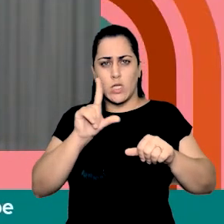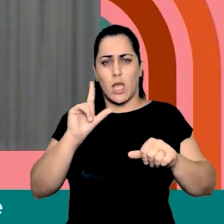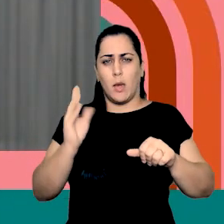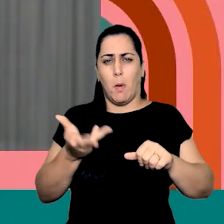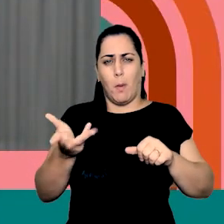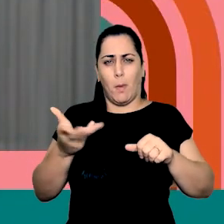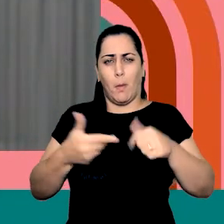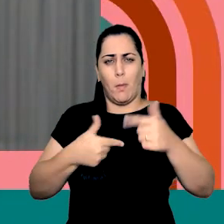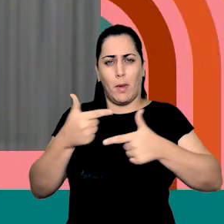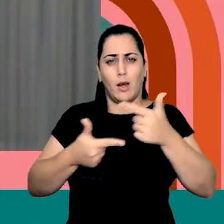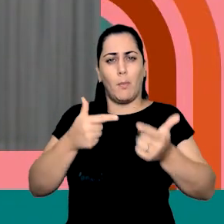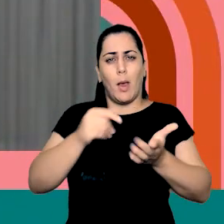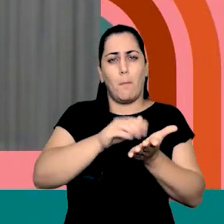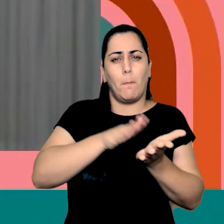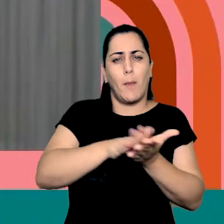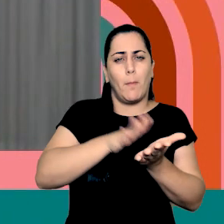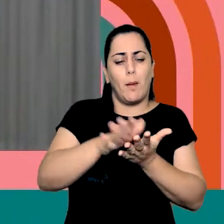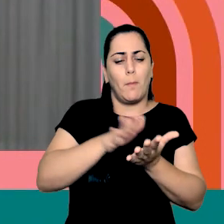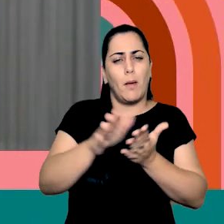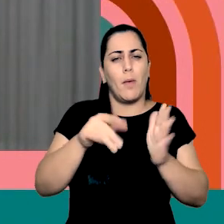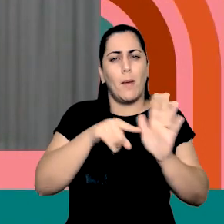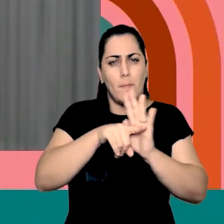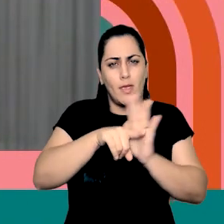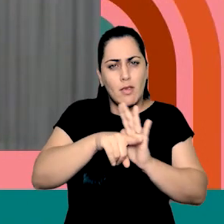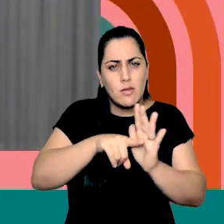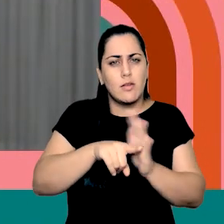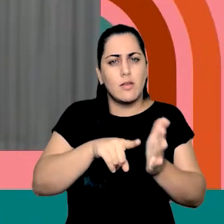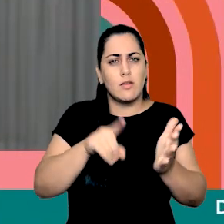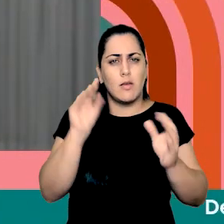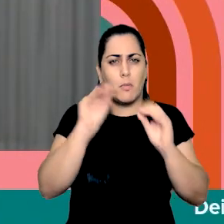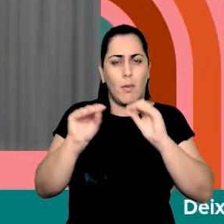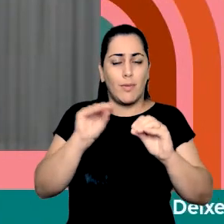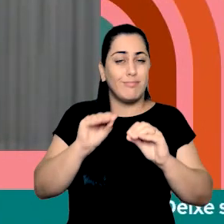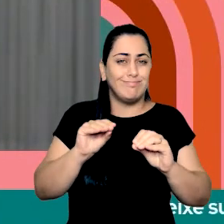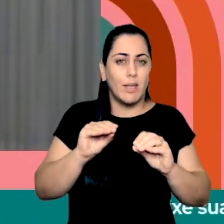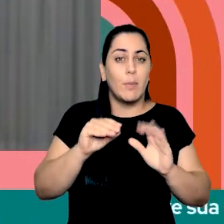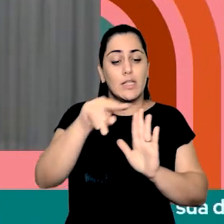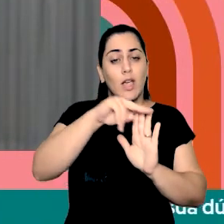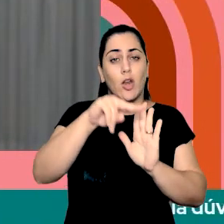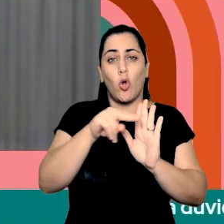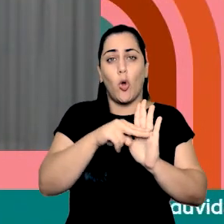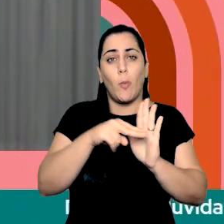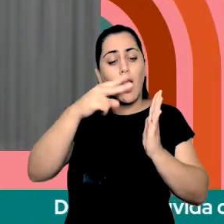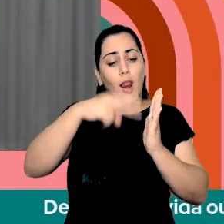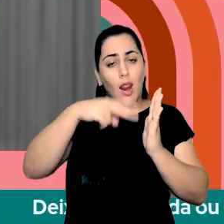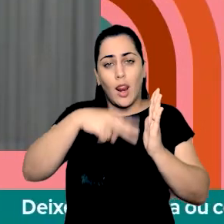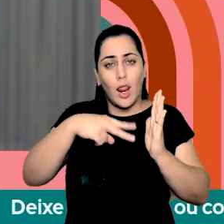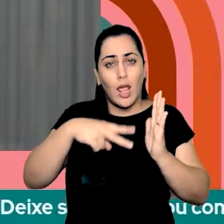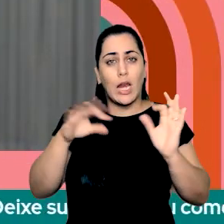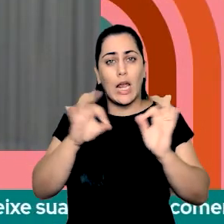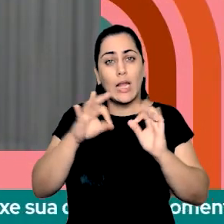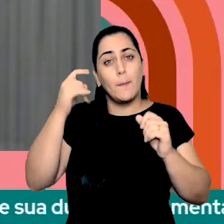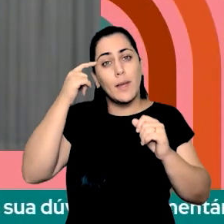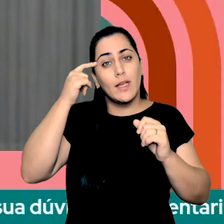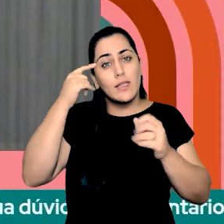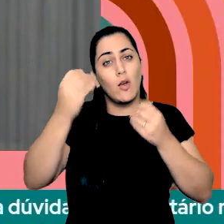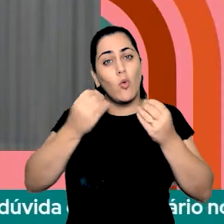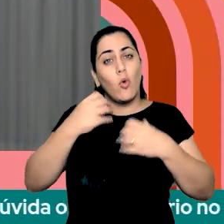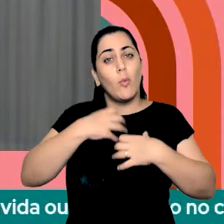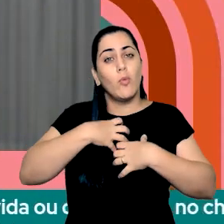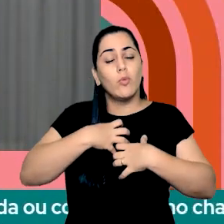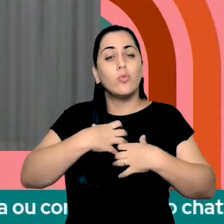período que ela vai deixar de publicar, de pesquisar. E se a norma for lida sem uma perspectiva de gênero, sem um olhar